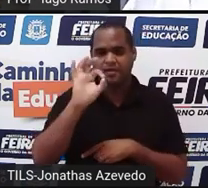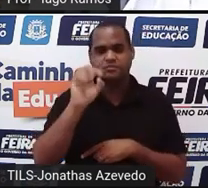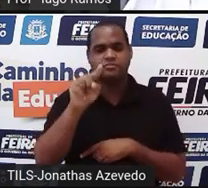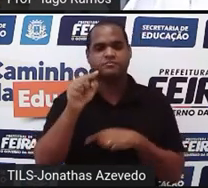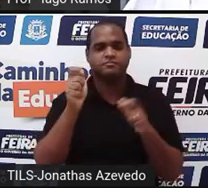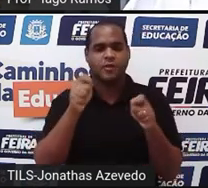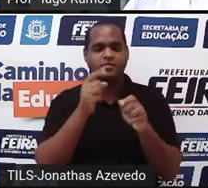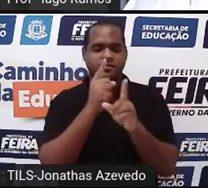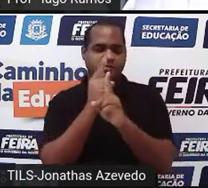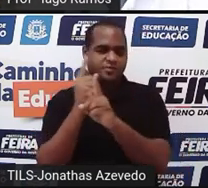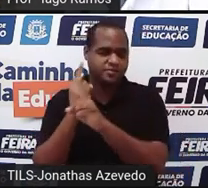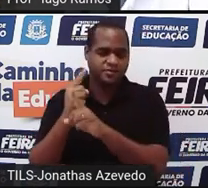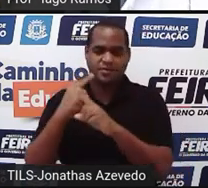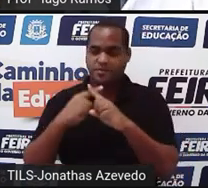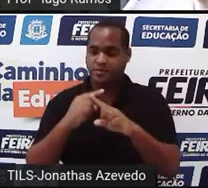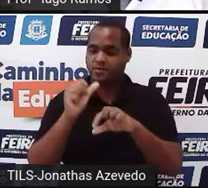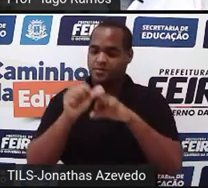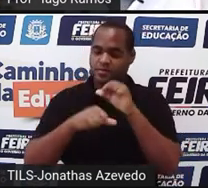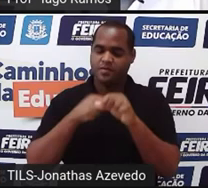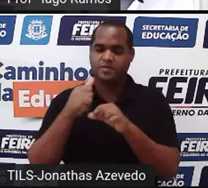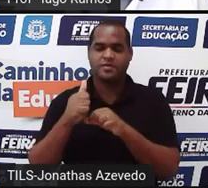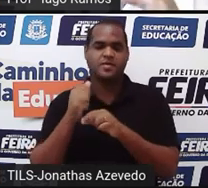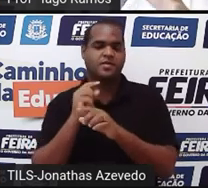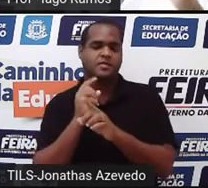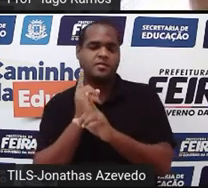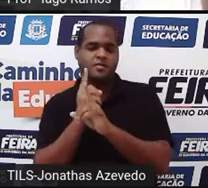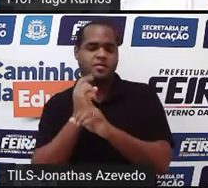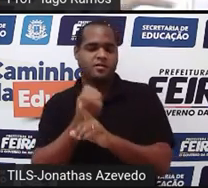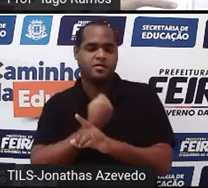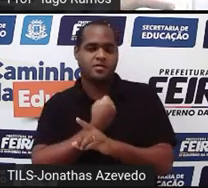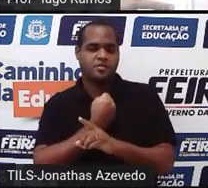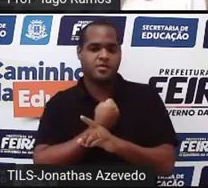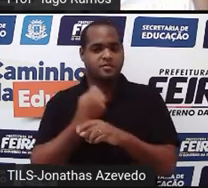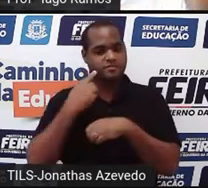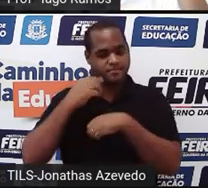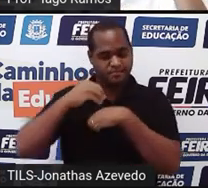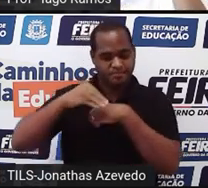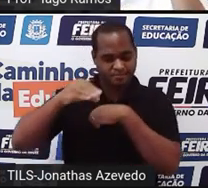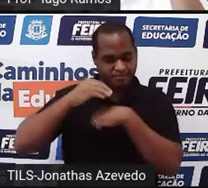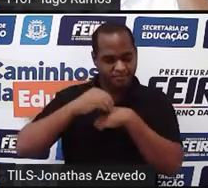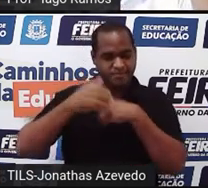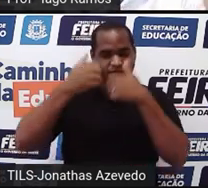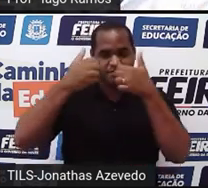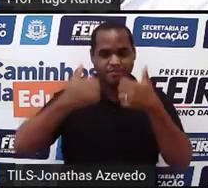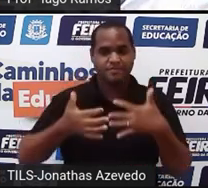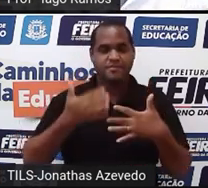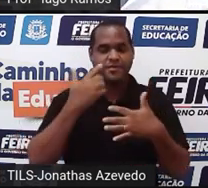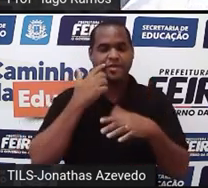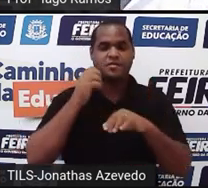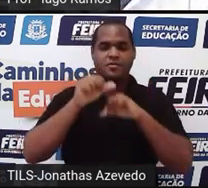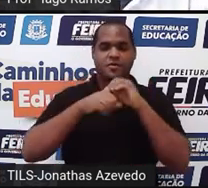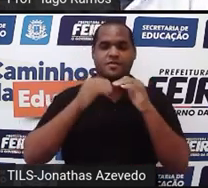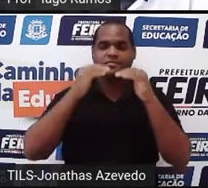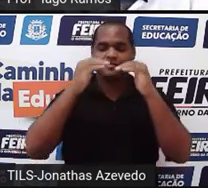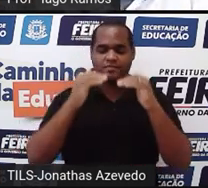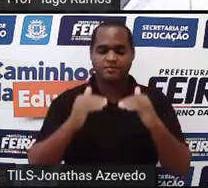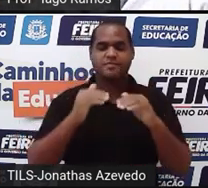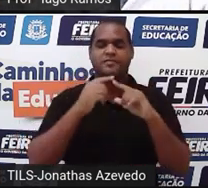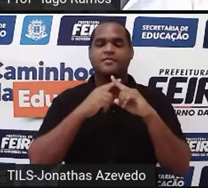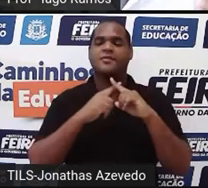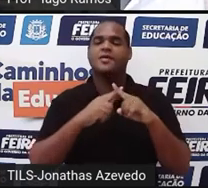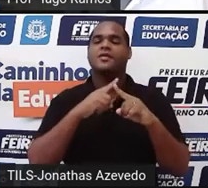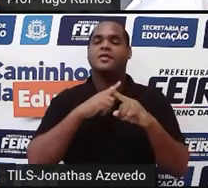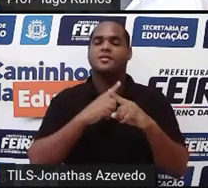você encontra multiplicando a outra por algum número. Foi o que eu trouxe no início. Se a gente pega a de cima e multiplica por 4,